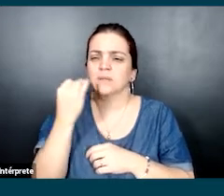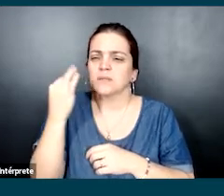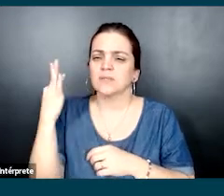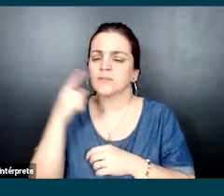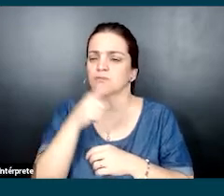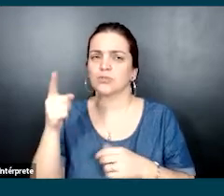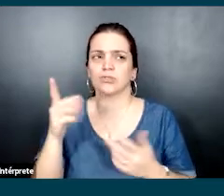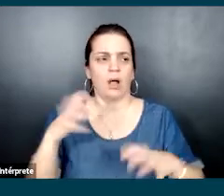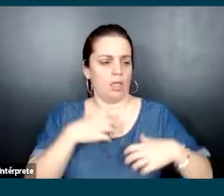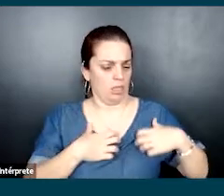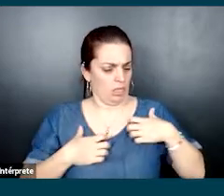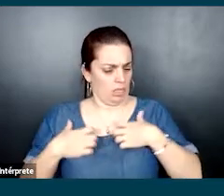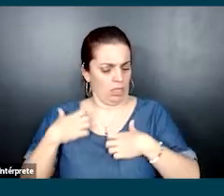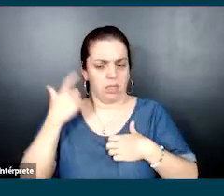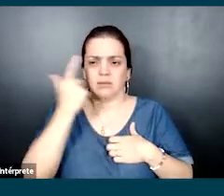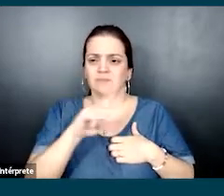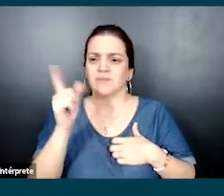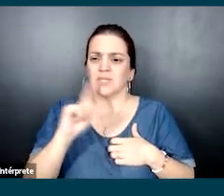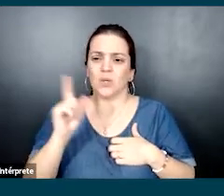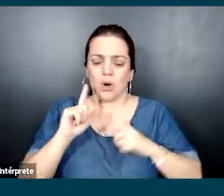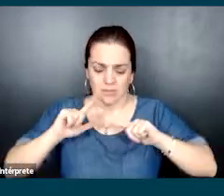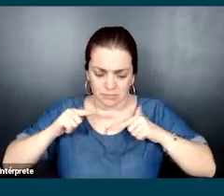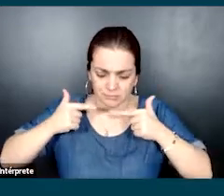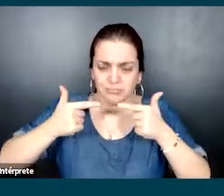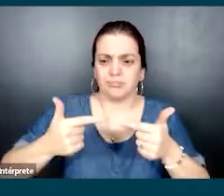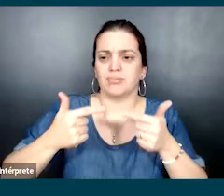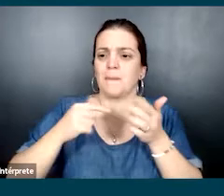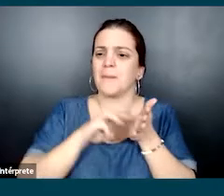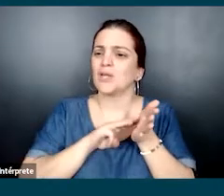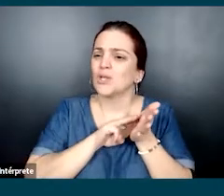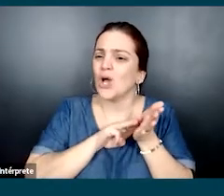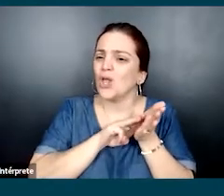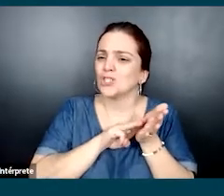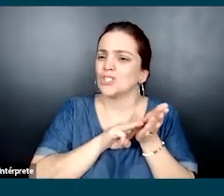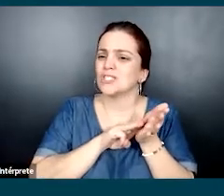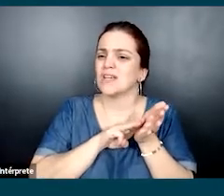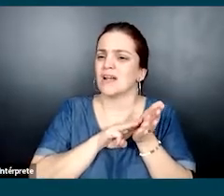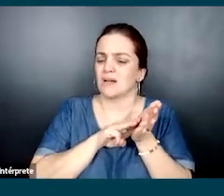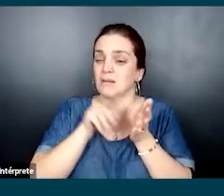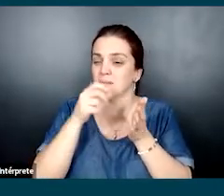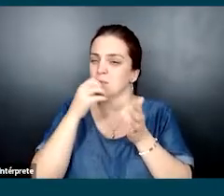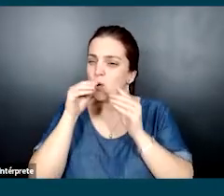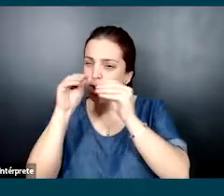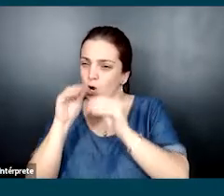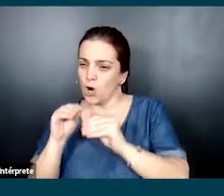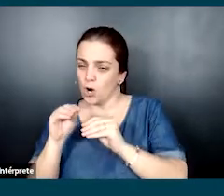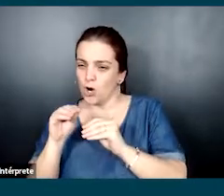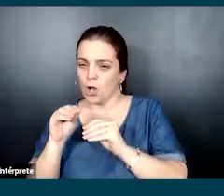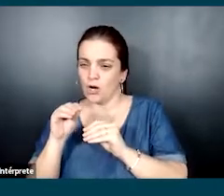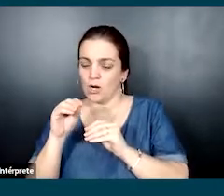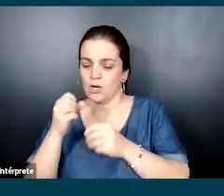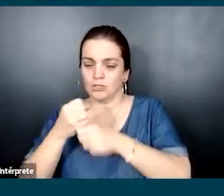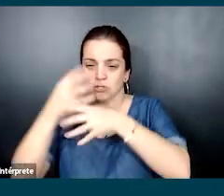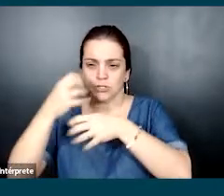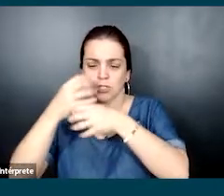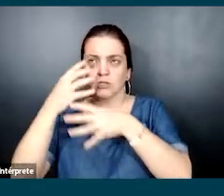quantas vezes vocês já se frustraram por não conseguirem aplicar uma metodologia no dia a dia de projeto? Compartilhem no chat que isso vai ser